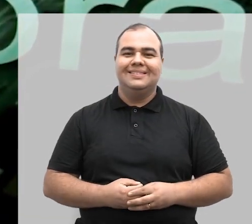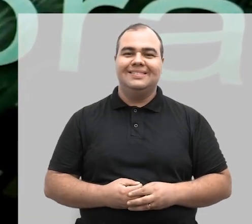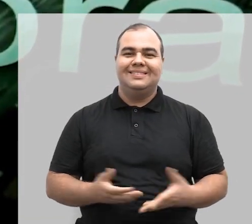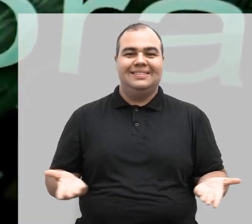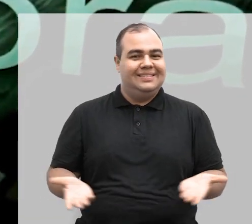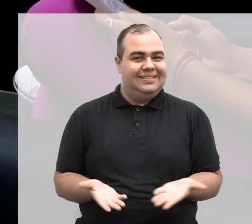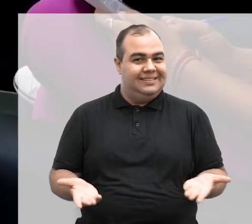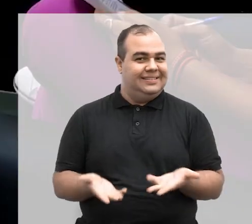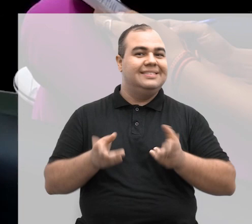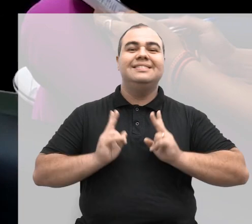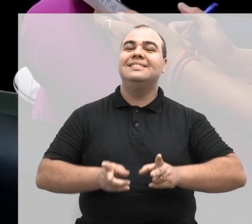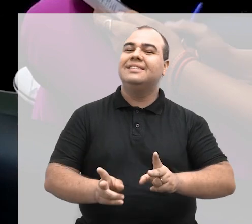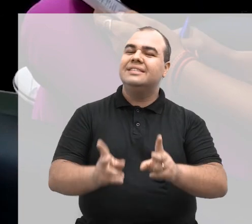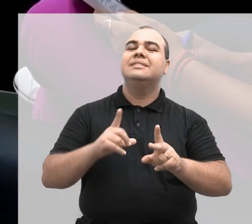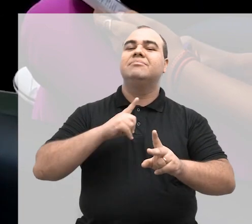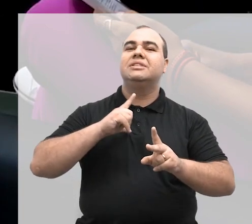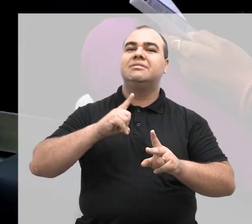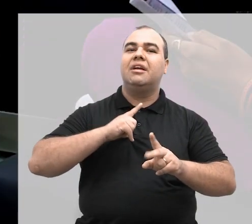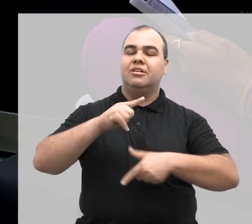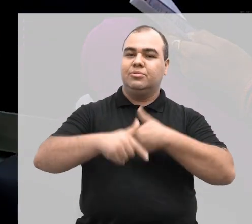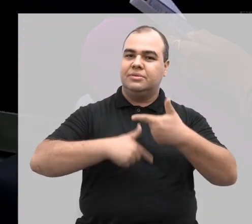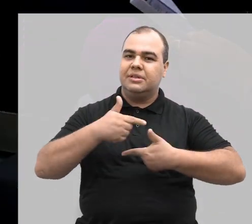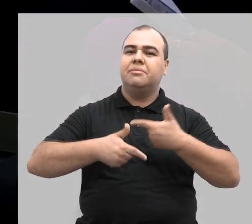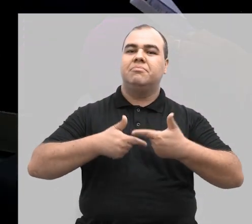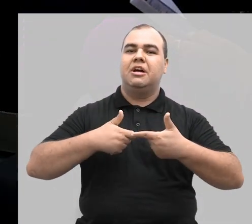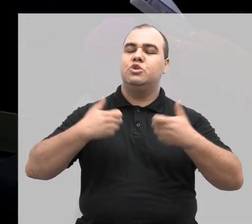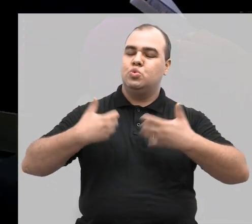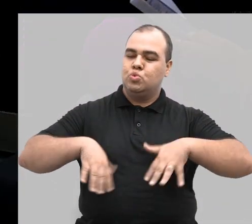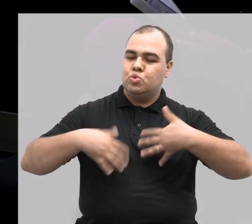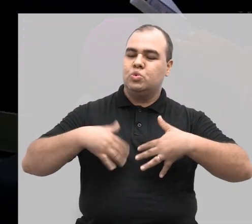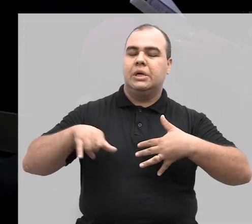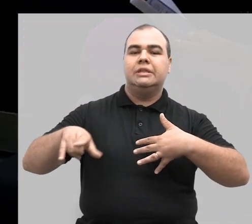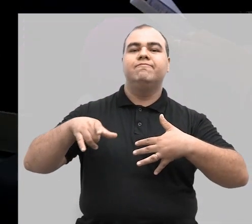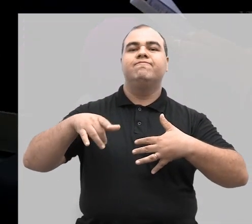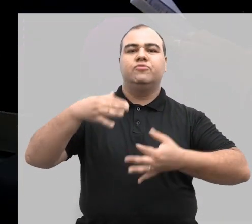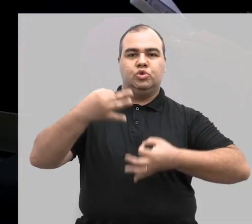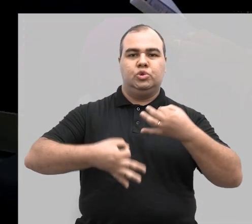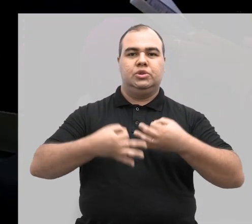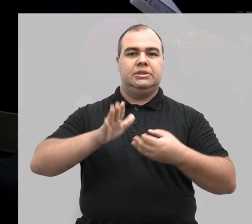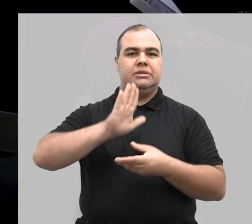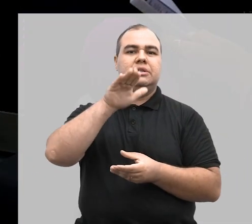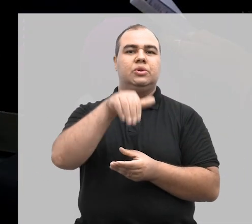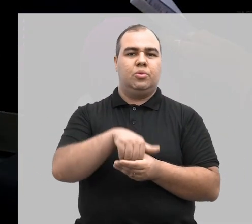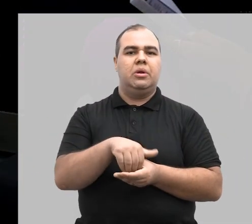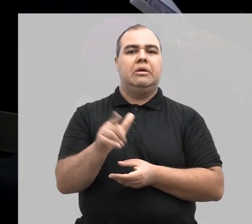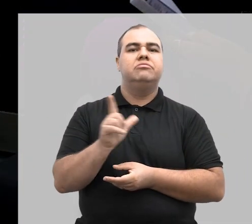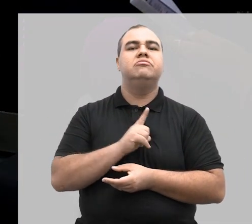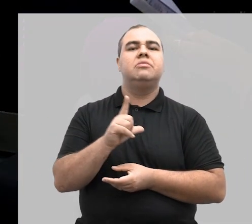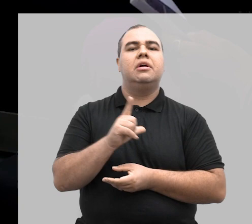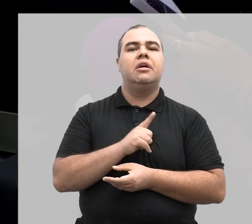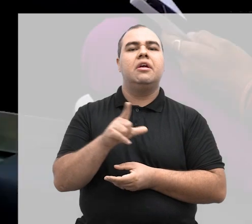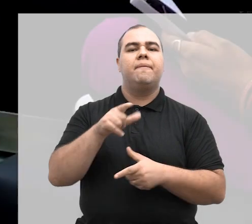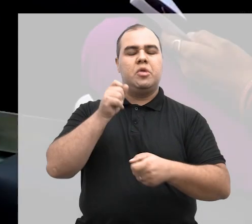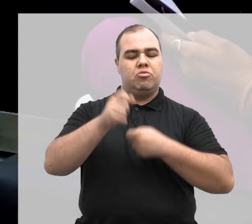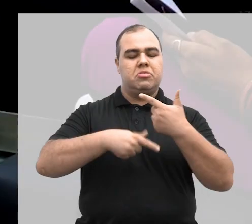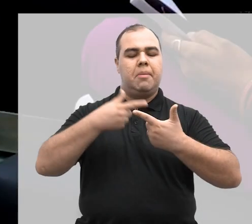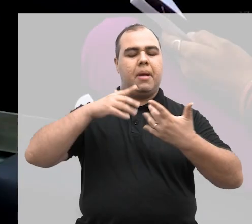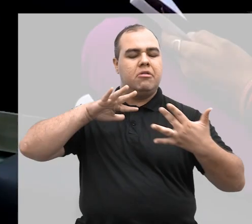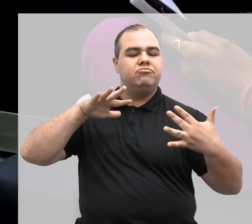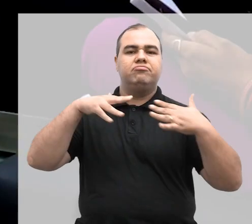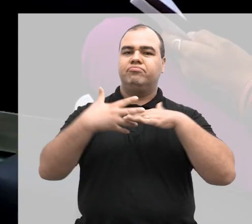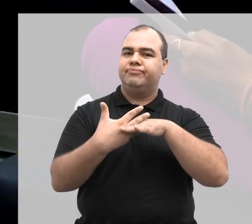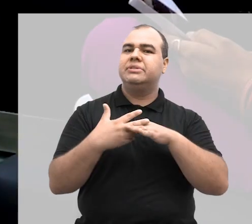Sempre tem alguns desafios. O trabalho da justiça eleitoral, assim como as eleições propriamente ditas, é um trabalho